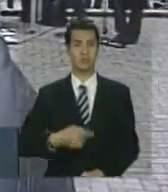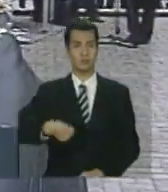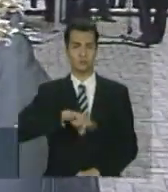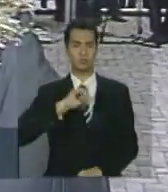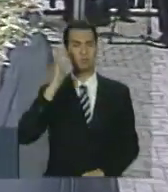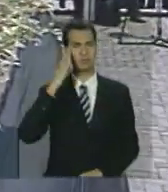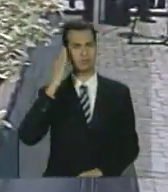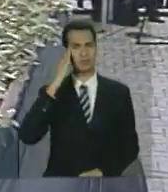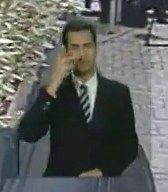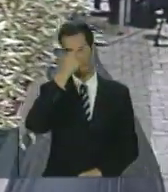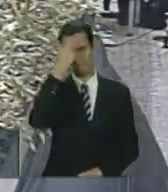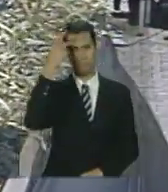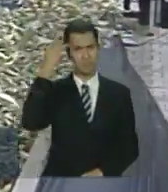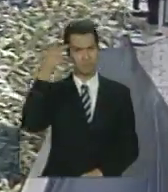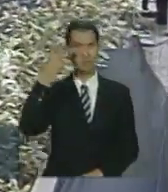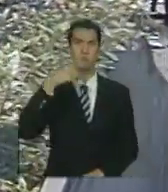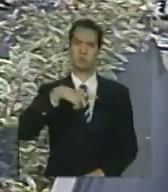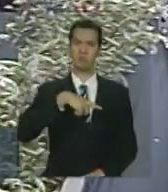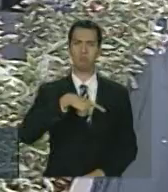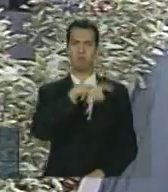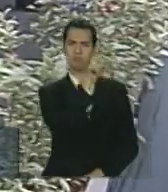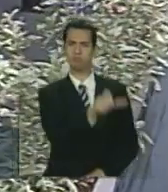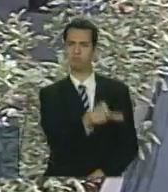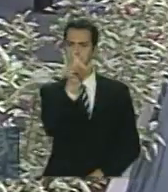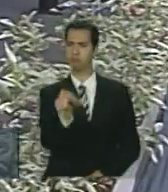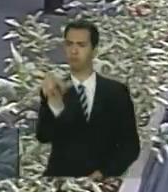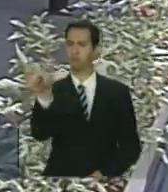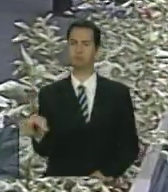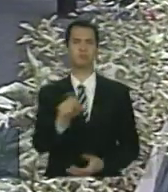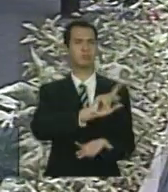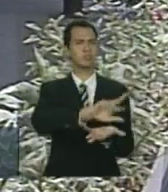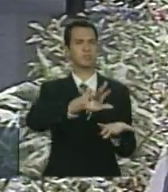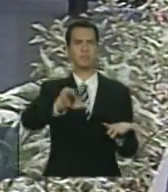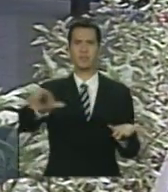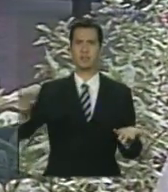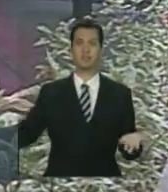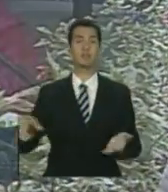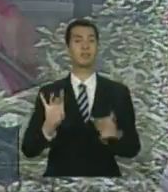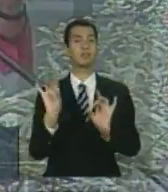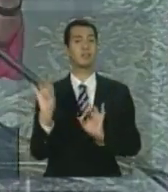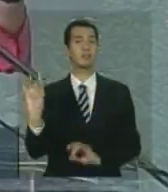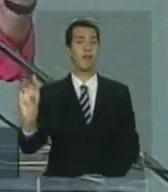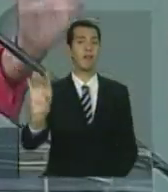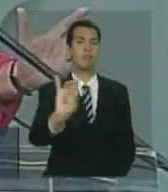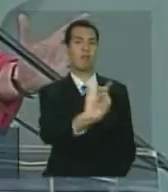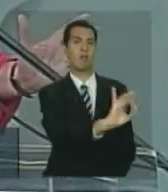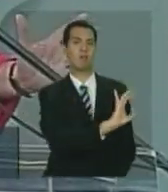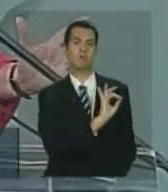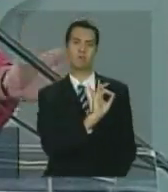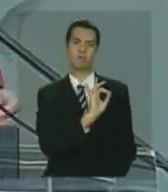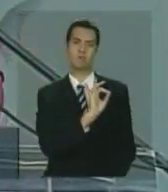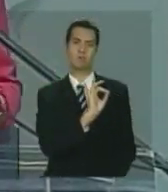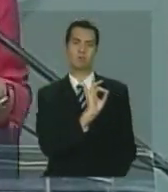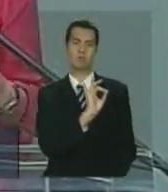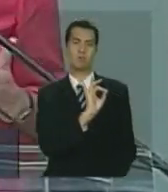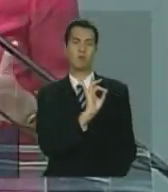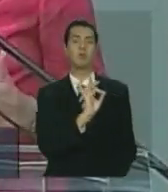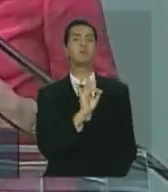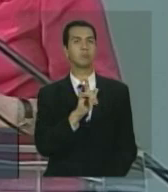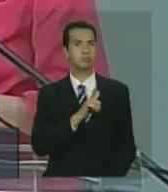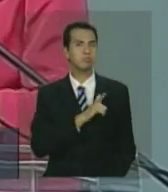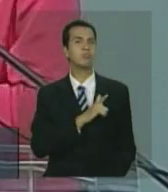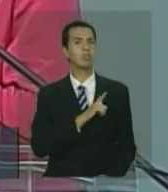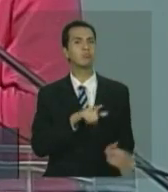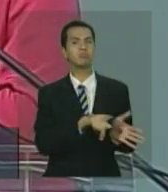são diferentes. Nós sabemos, todas as pessoas, cada pessoa é diferente da outra e